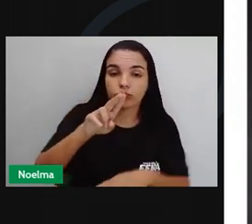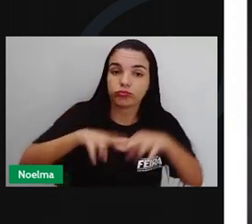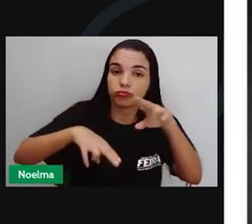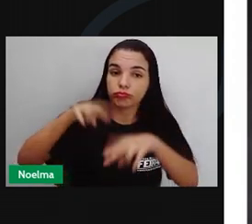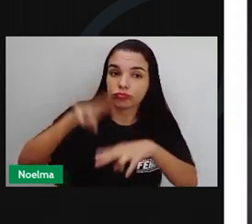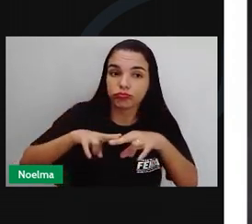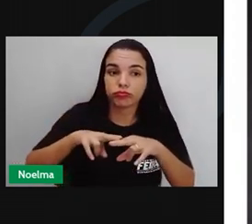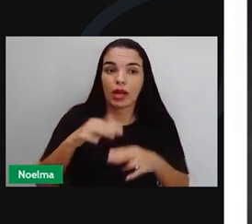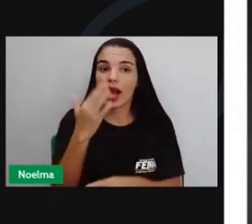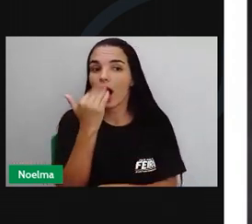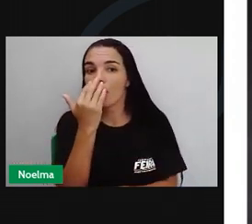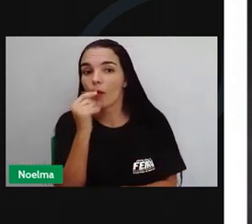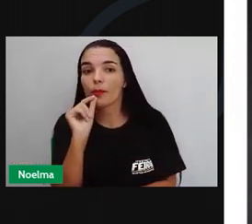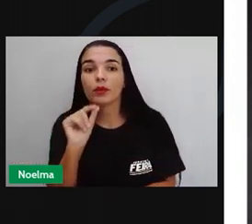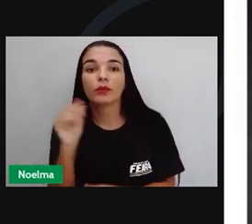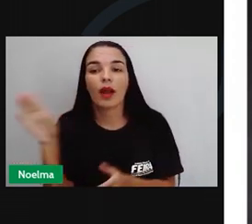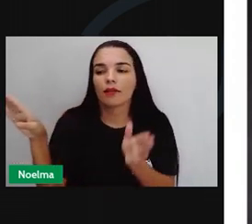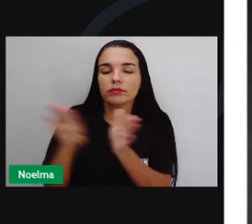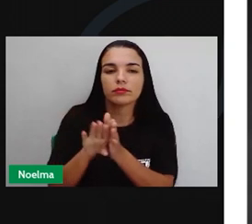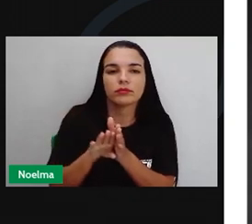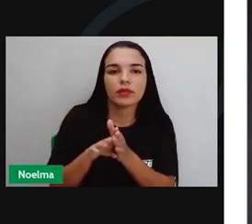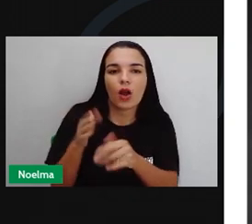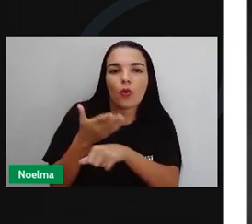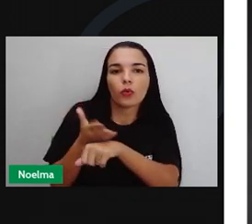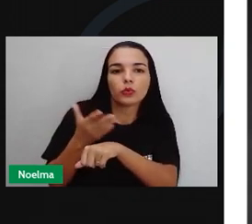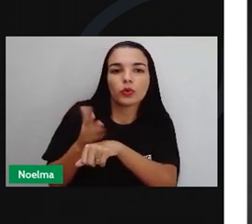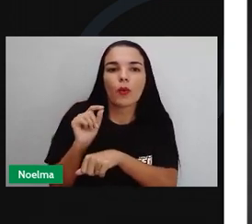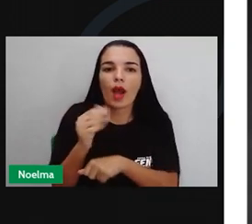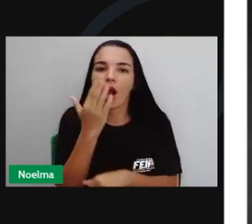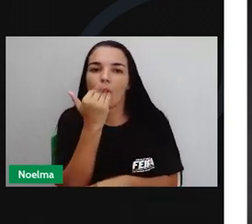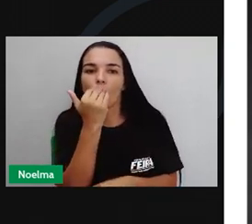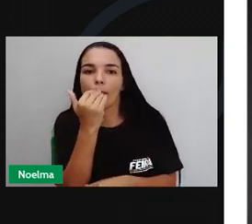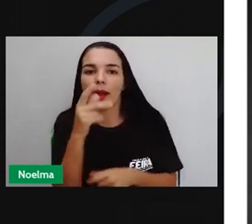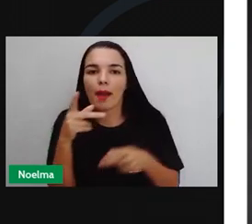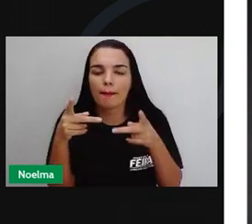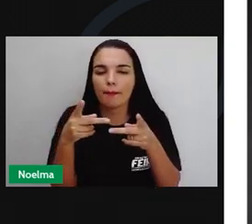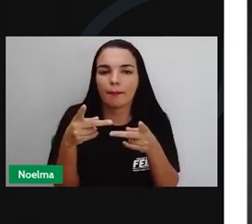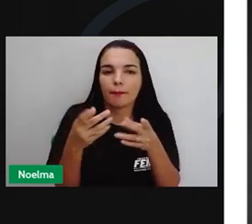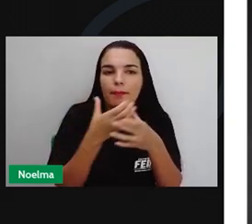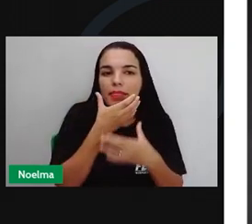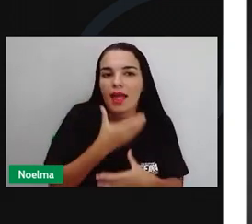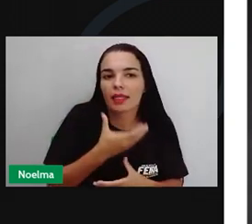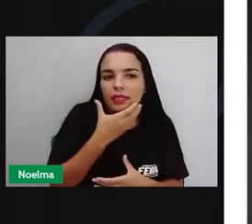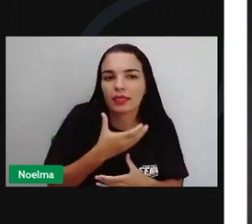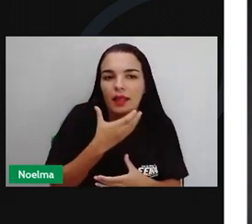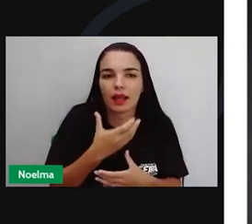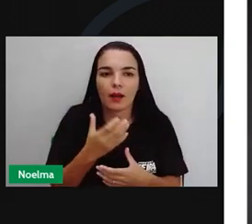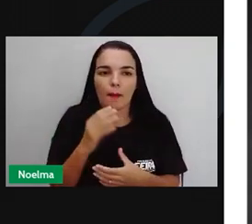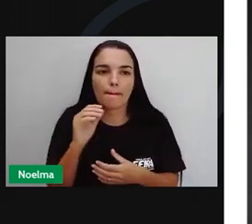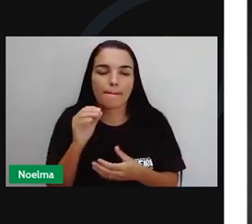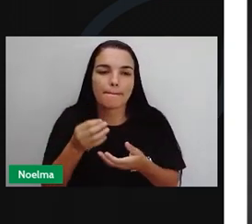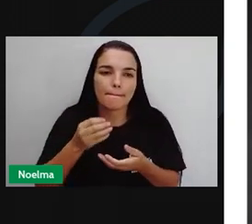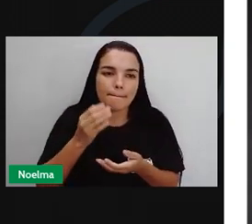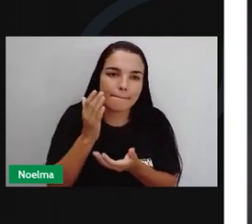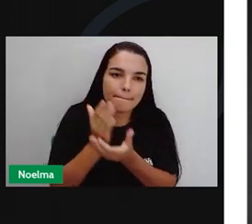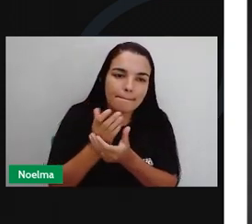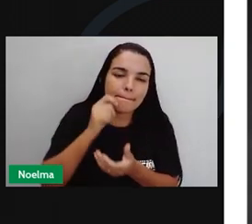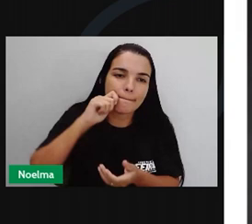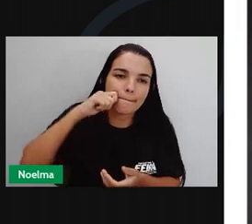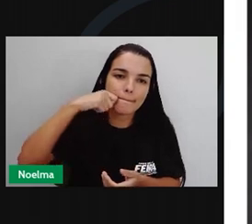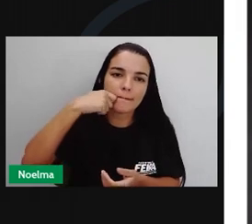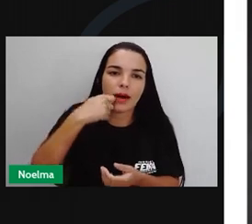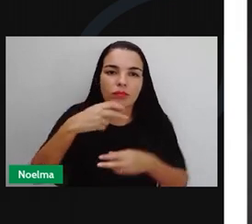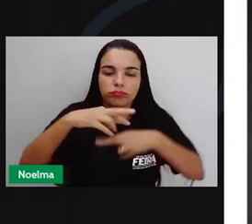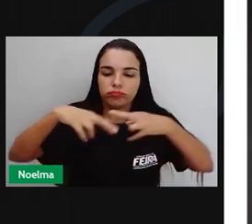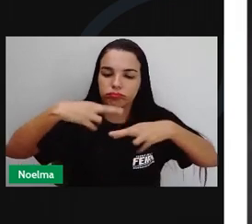Na culinária vieram hábitos como comer panetone no natal, comer pizza, polenta frita e massas, como